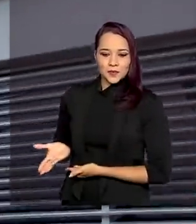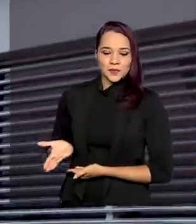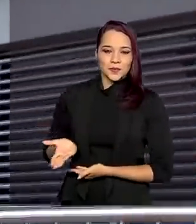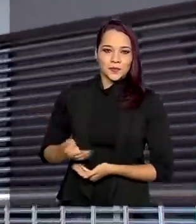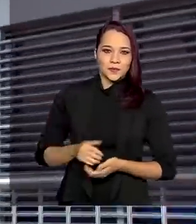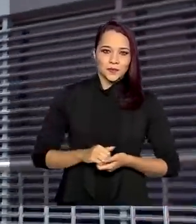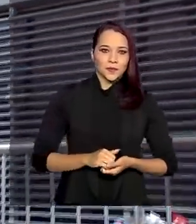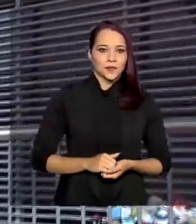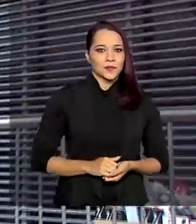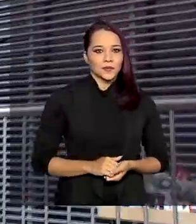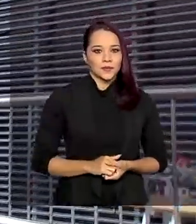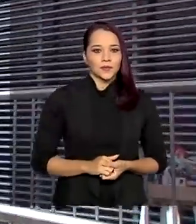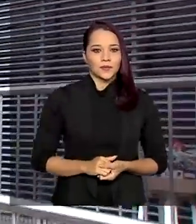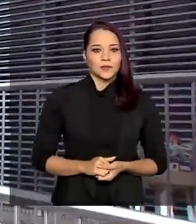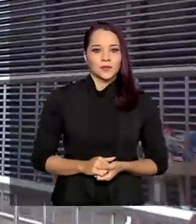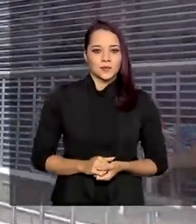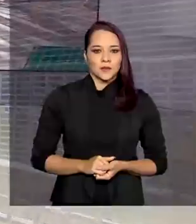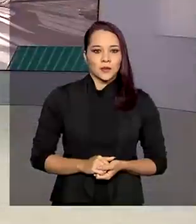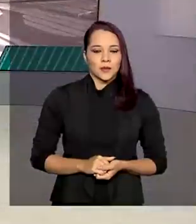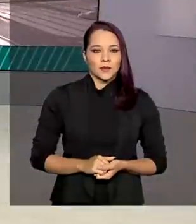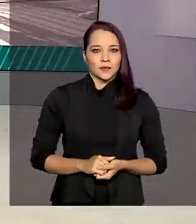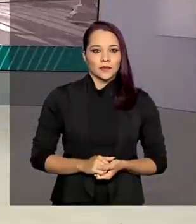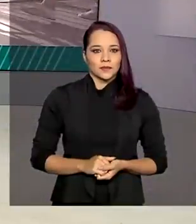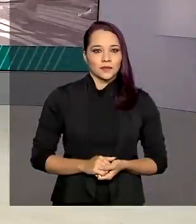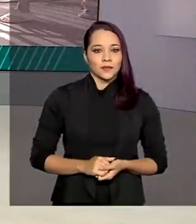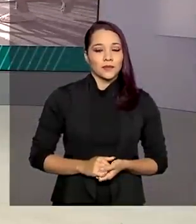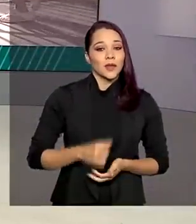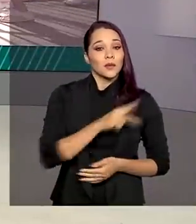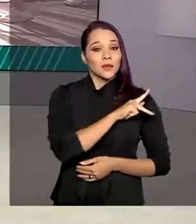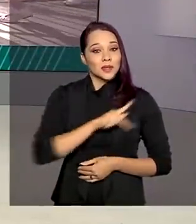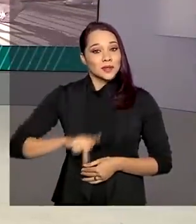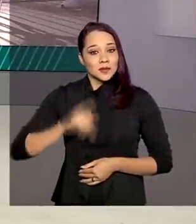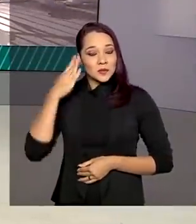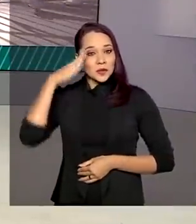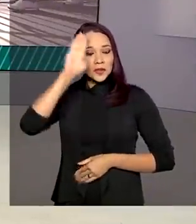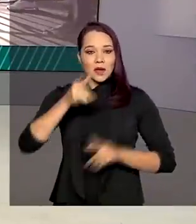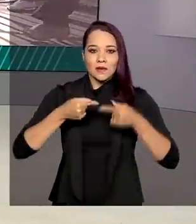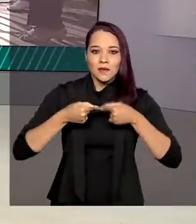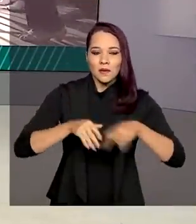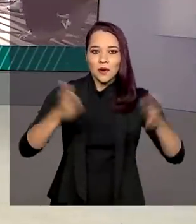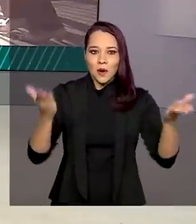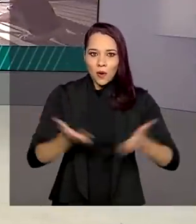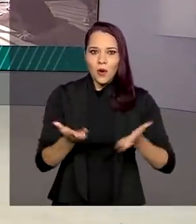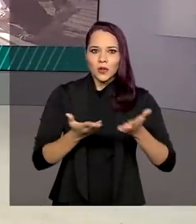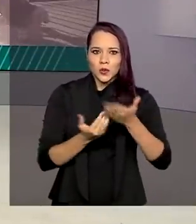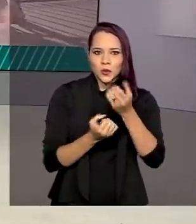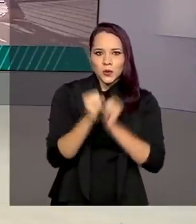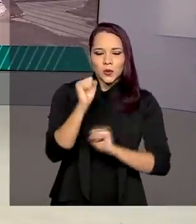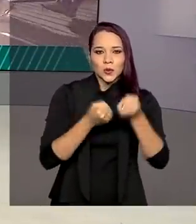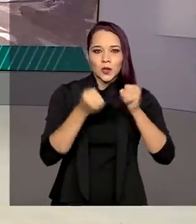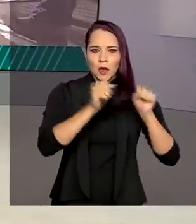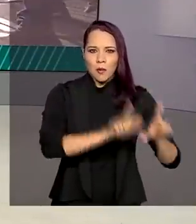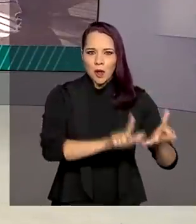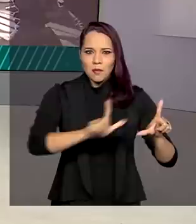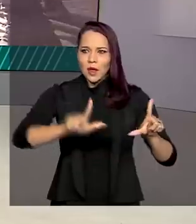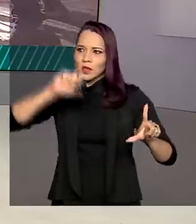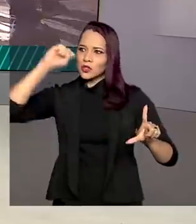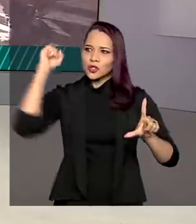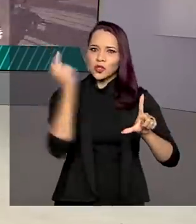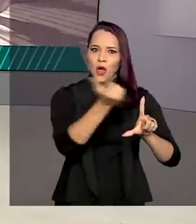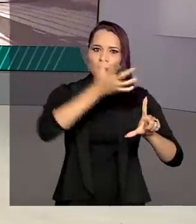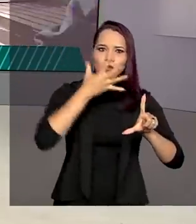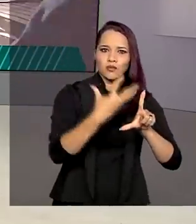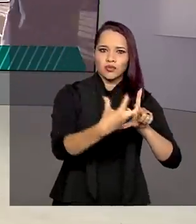.gov.br. O presidente Jair Bolsonaro inaugura hoje uma usina fotovoltaica na